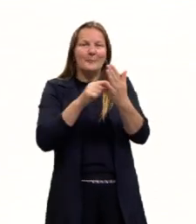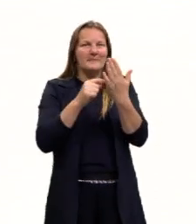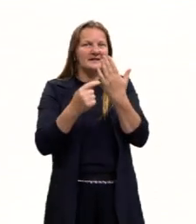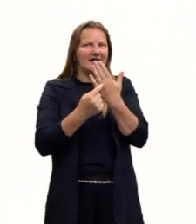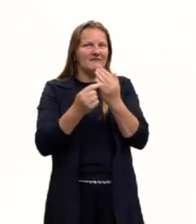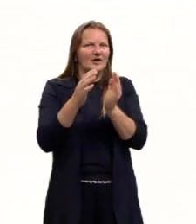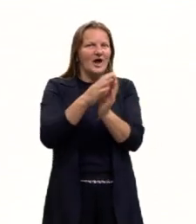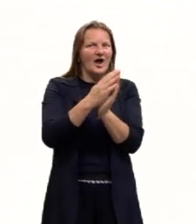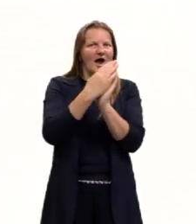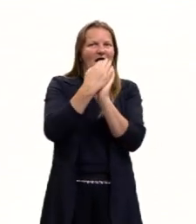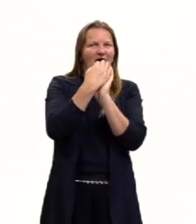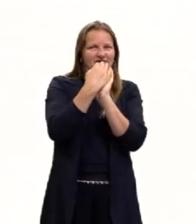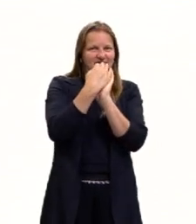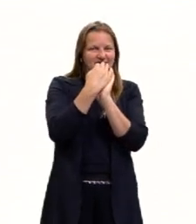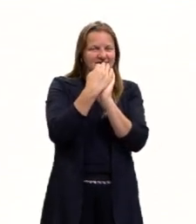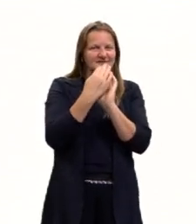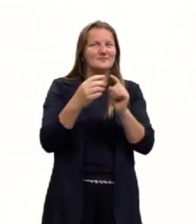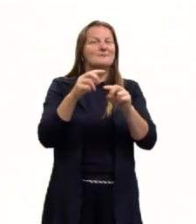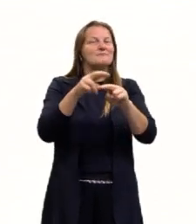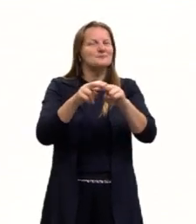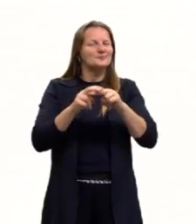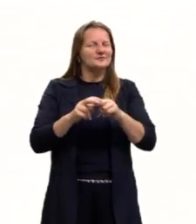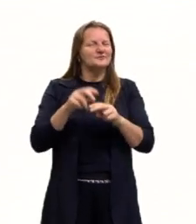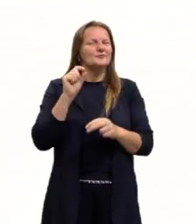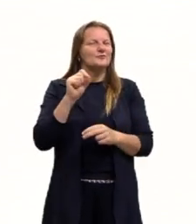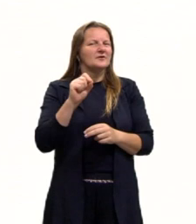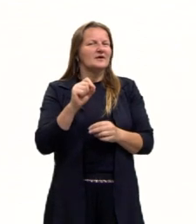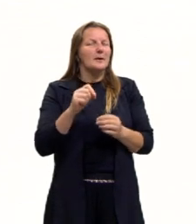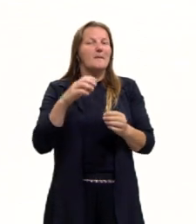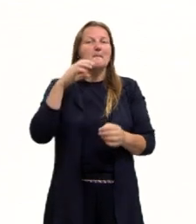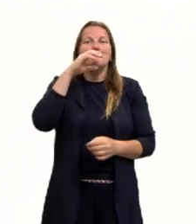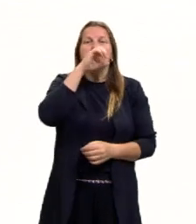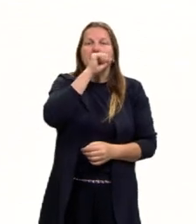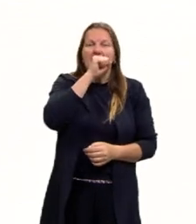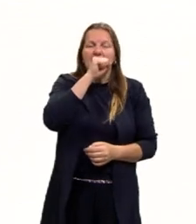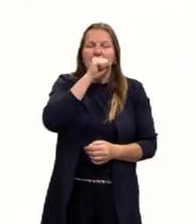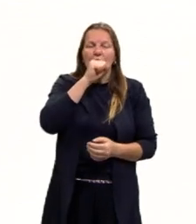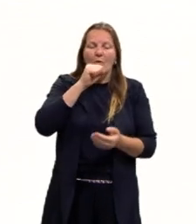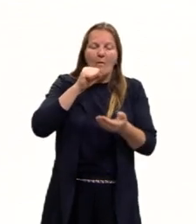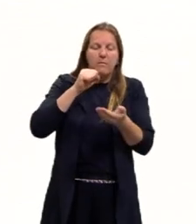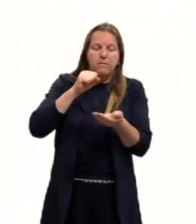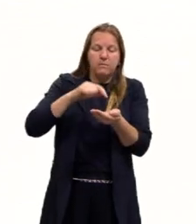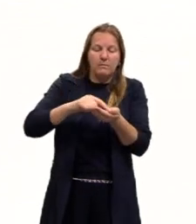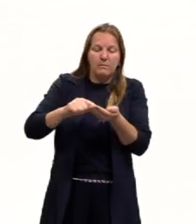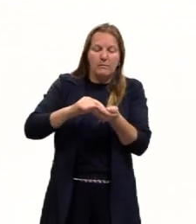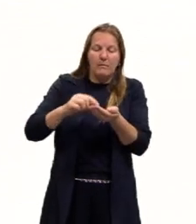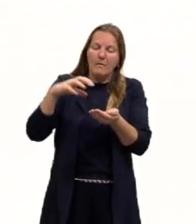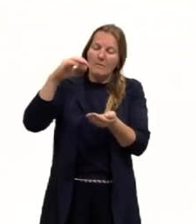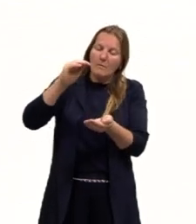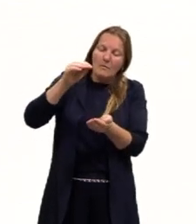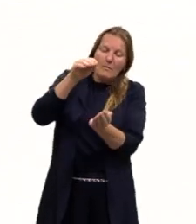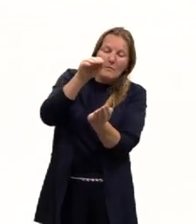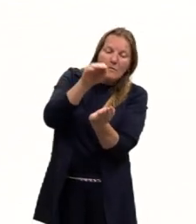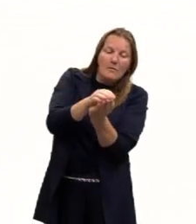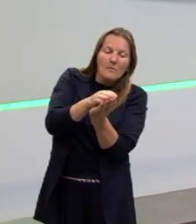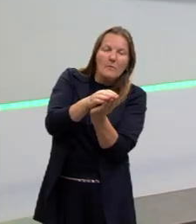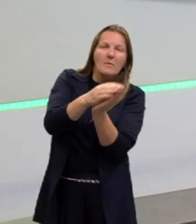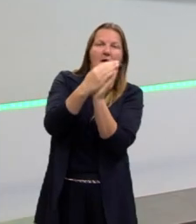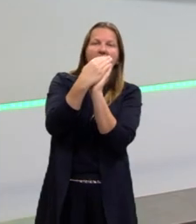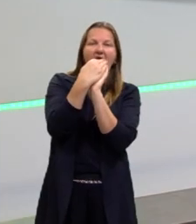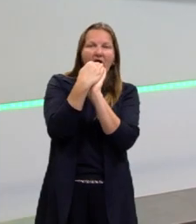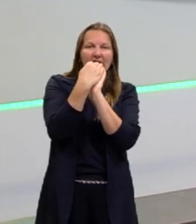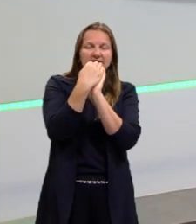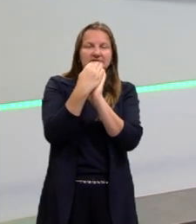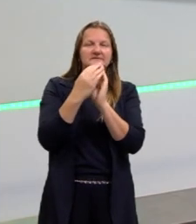parte 1 do aulão está dizendo o que é o pão da redação Sanduíche. E a gente vai trabalhar com várias